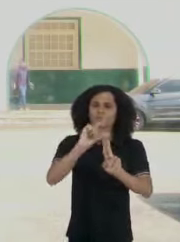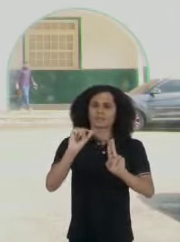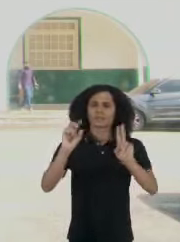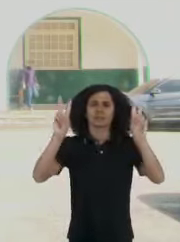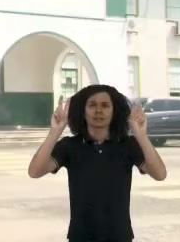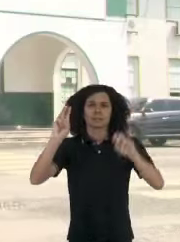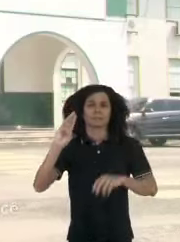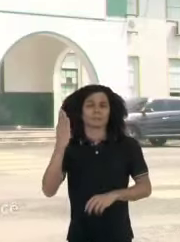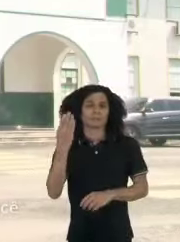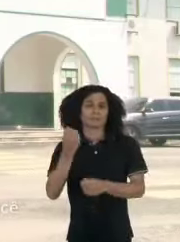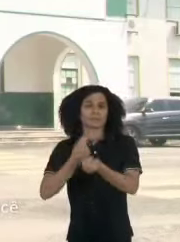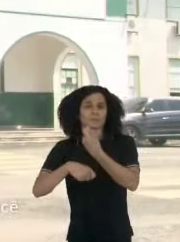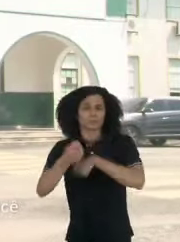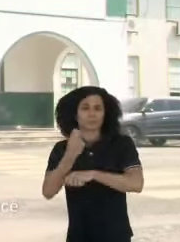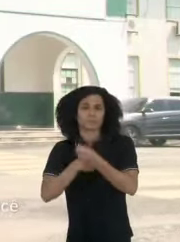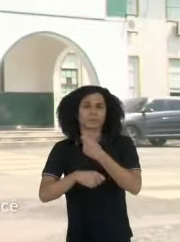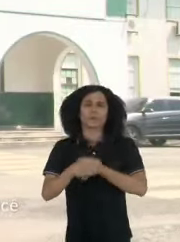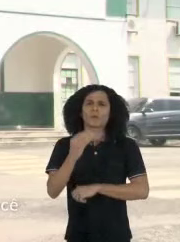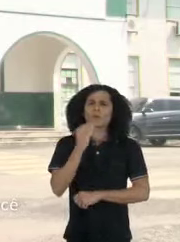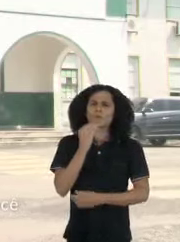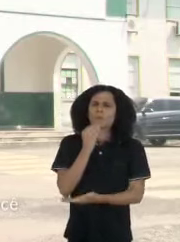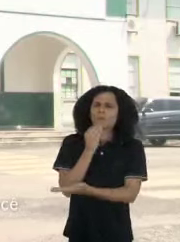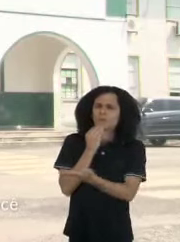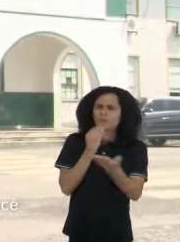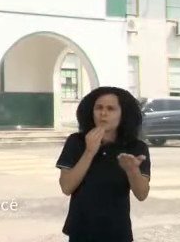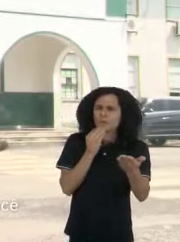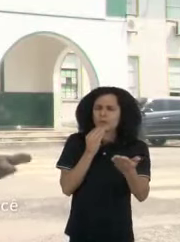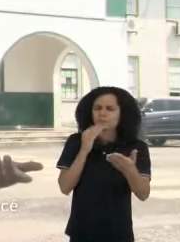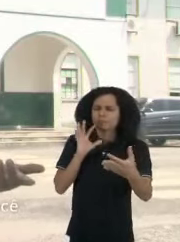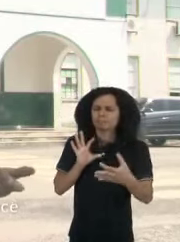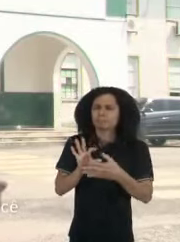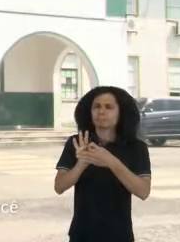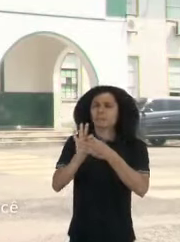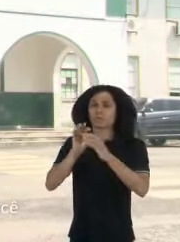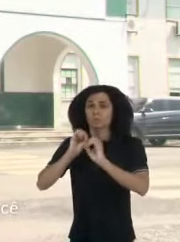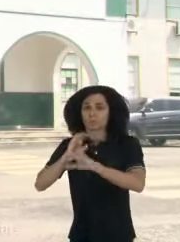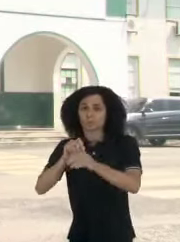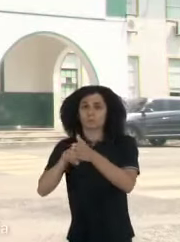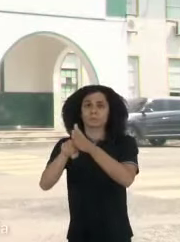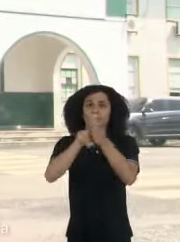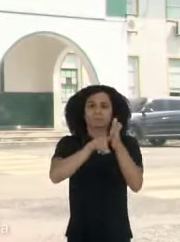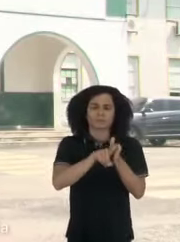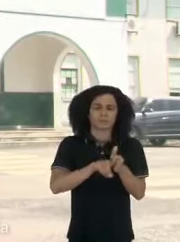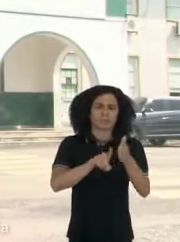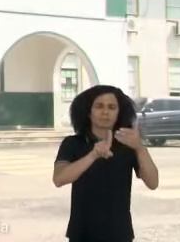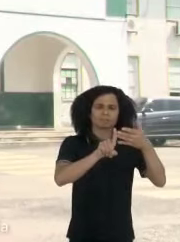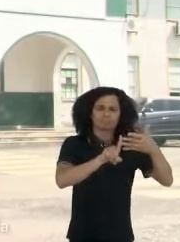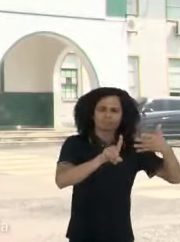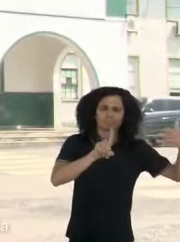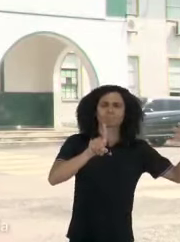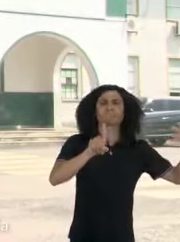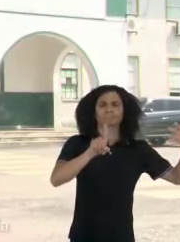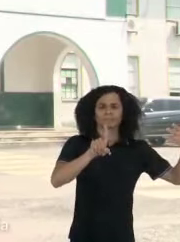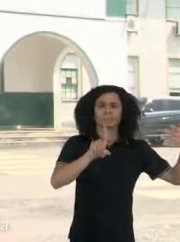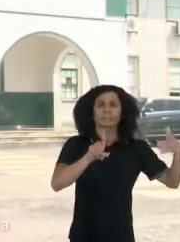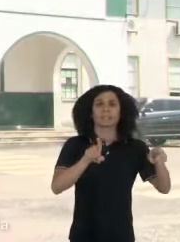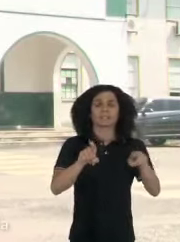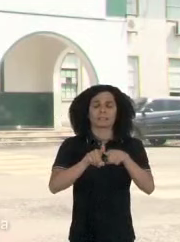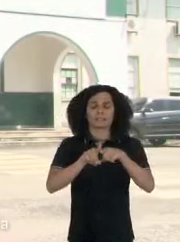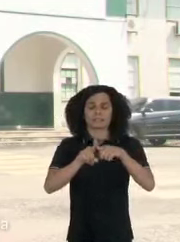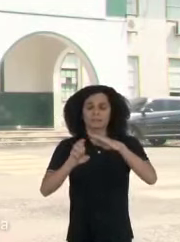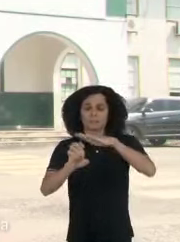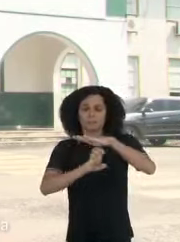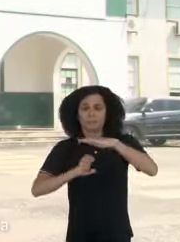Bioeconomia. Uma grande oportunidade para você conectar o seu ensino, a sua pesquisa, a sua extensão